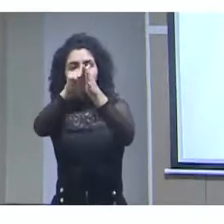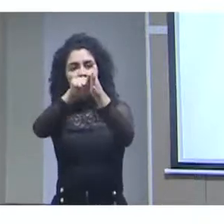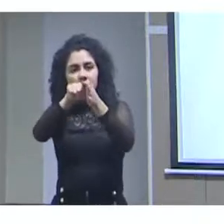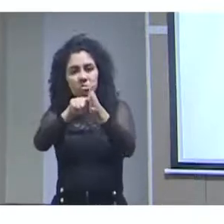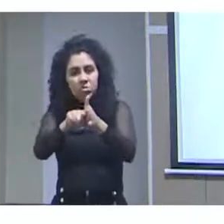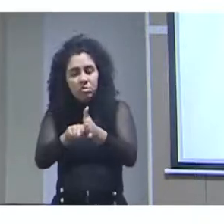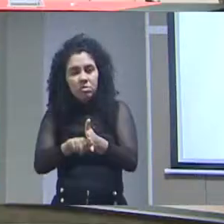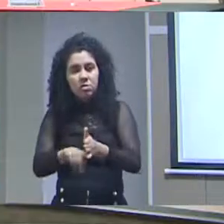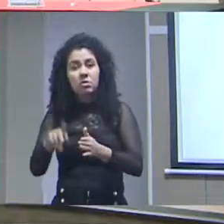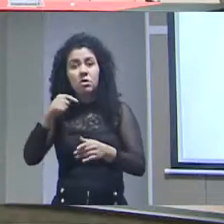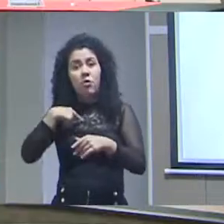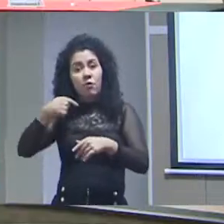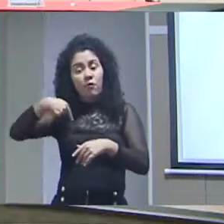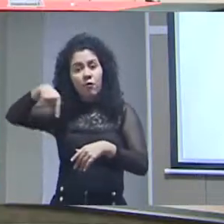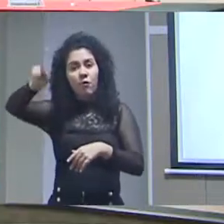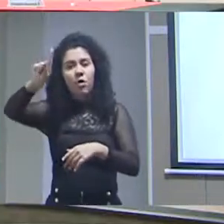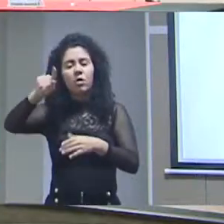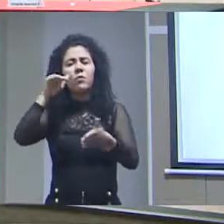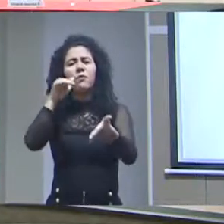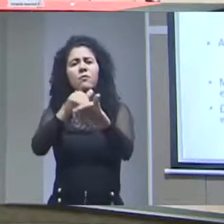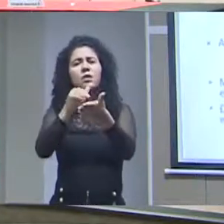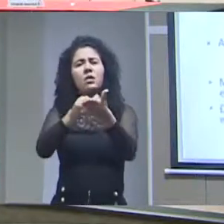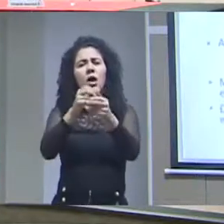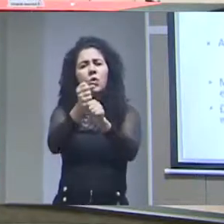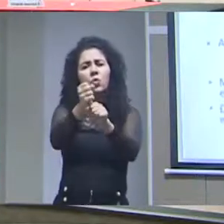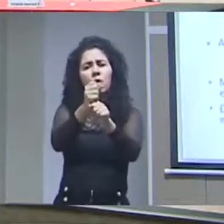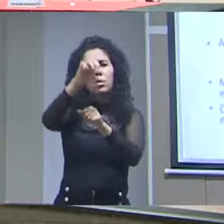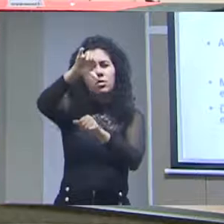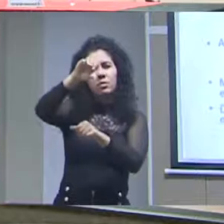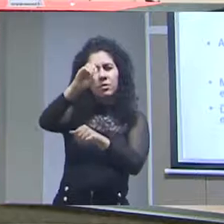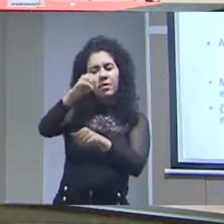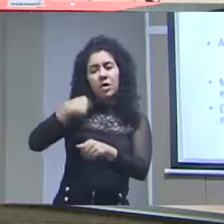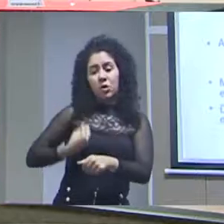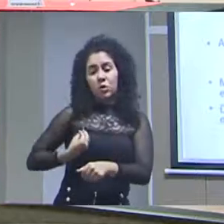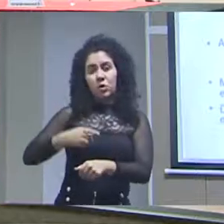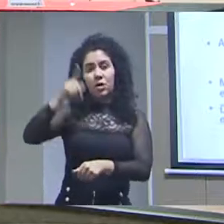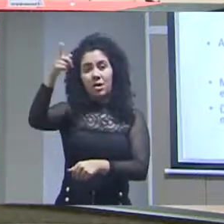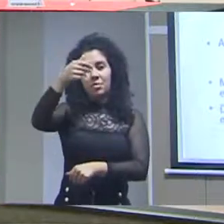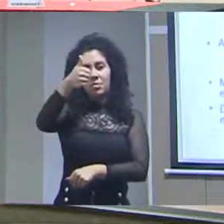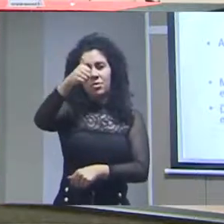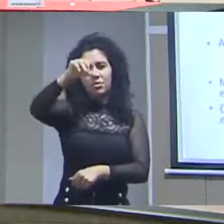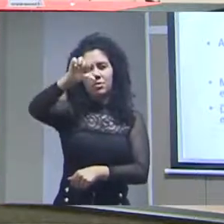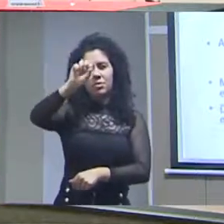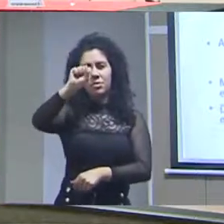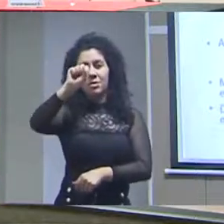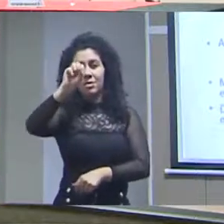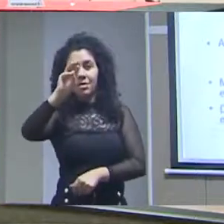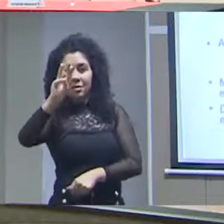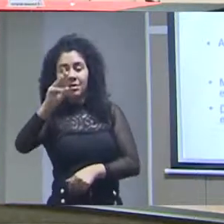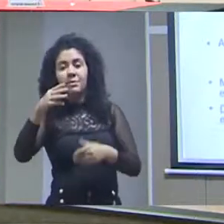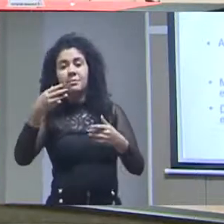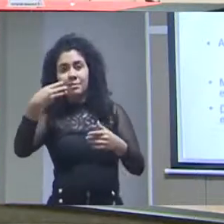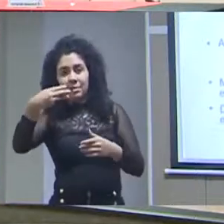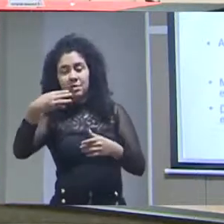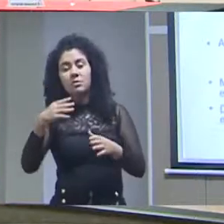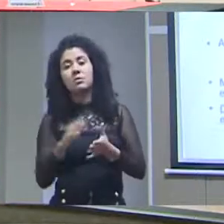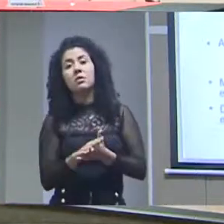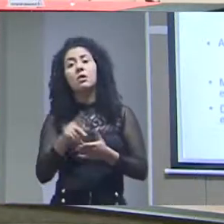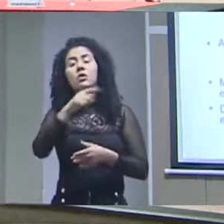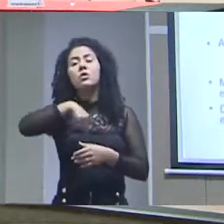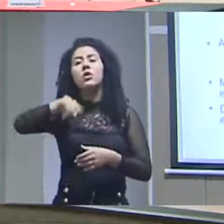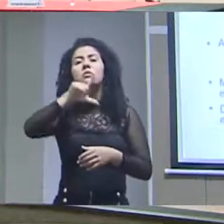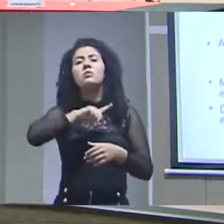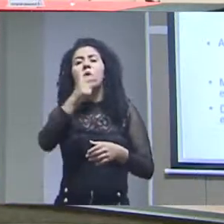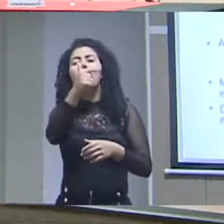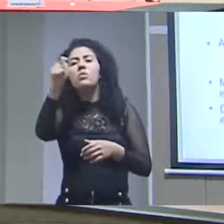de pesquisa foi lá no final dos anos 90. Eu estou lá desde 1983. E nós temos